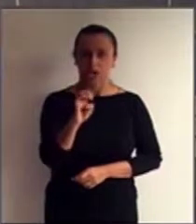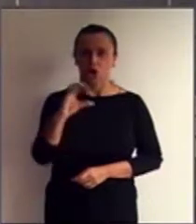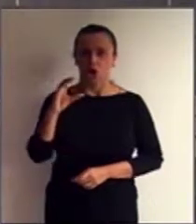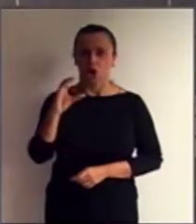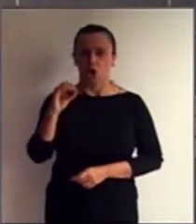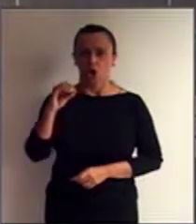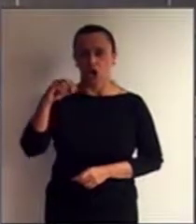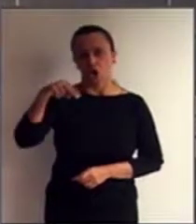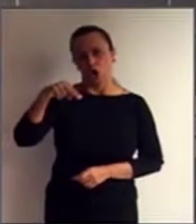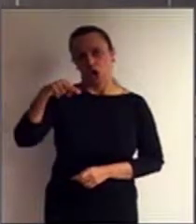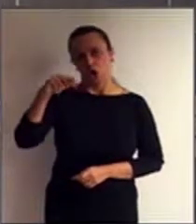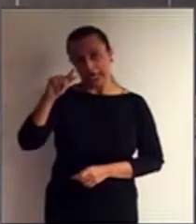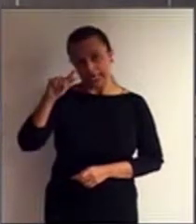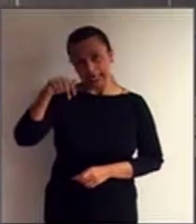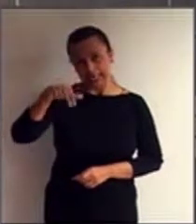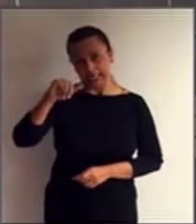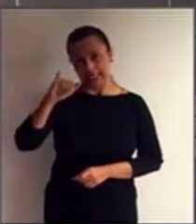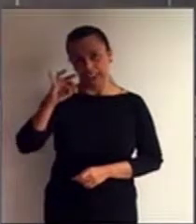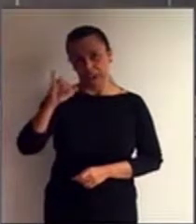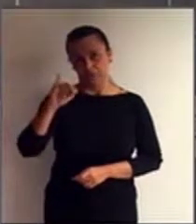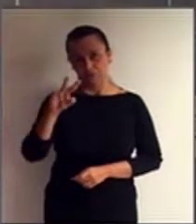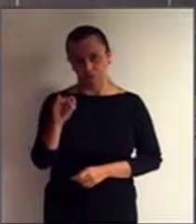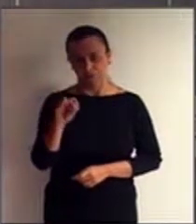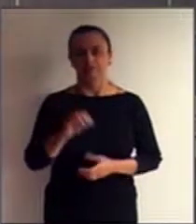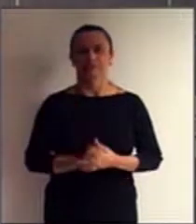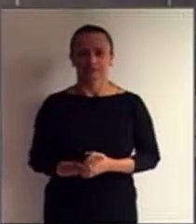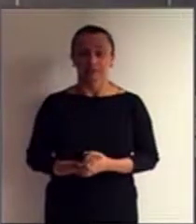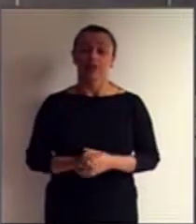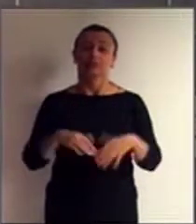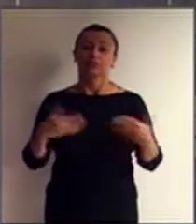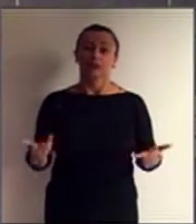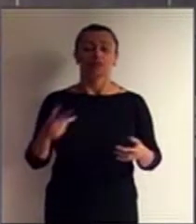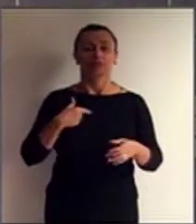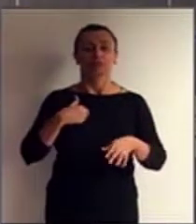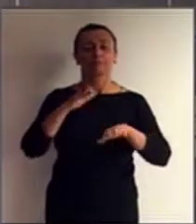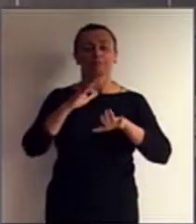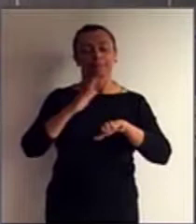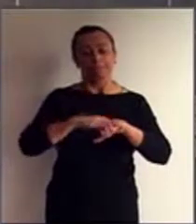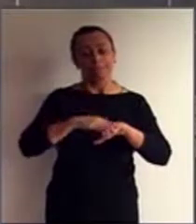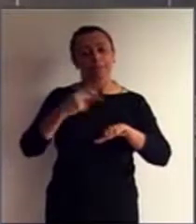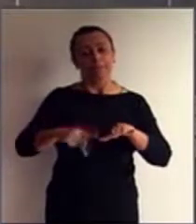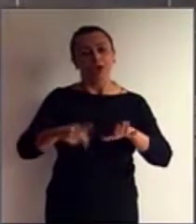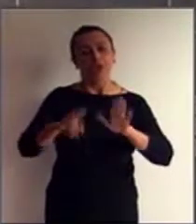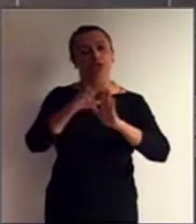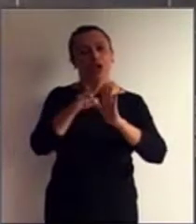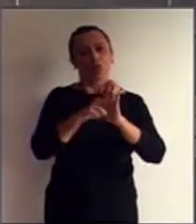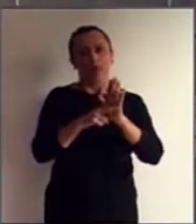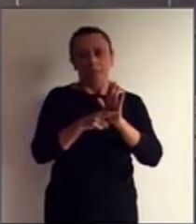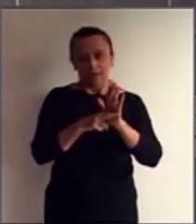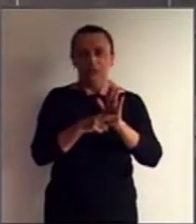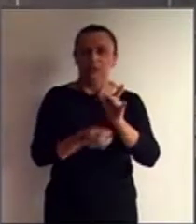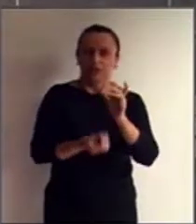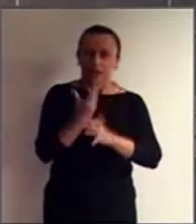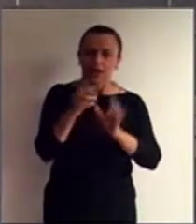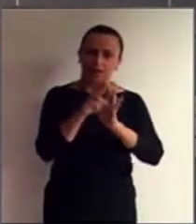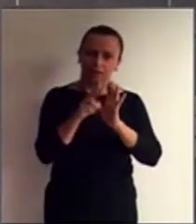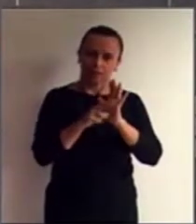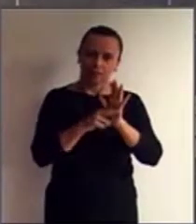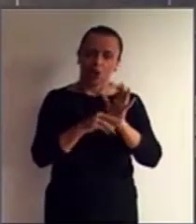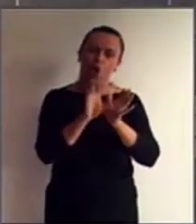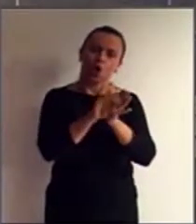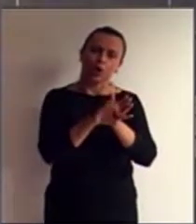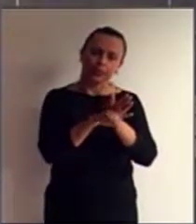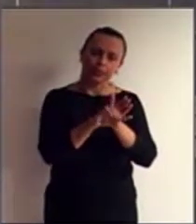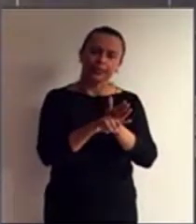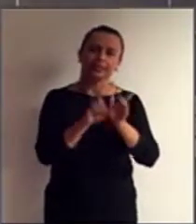poderá decidir e regulamentar o conceito de deficiência mental. E